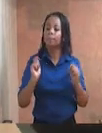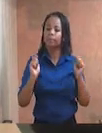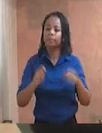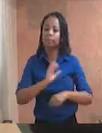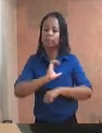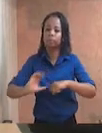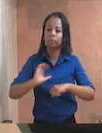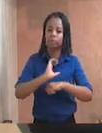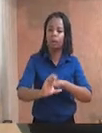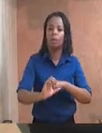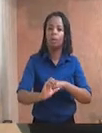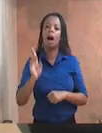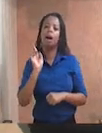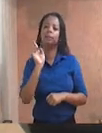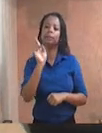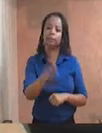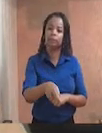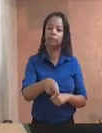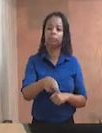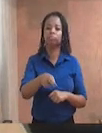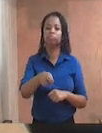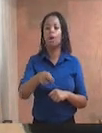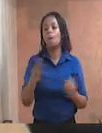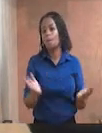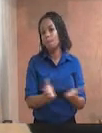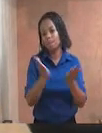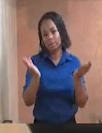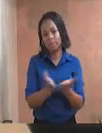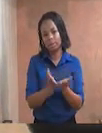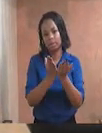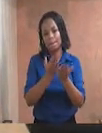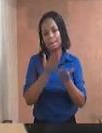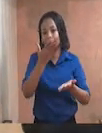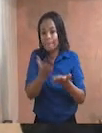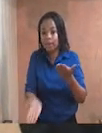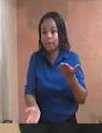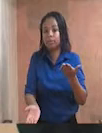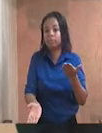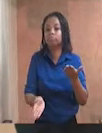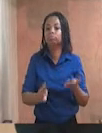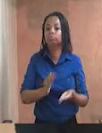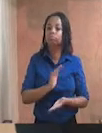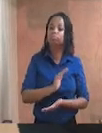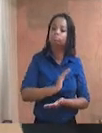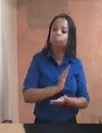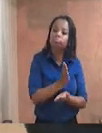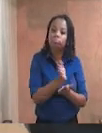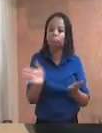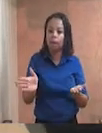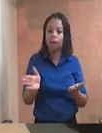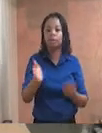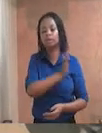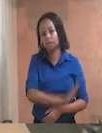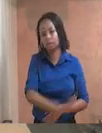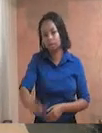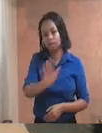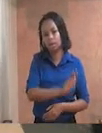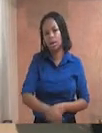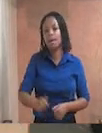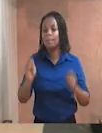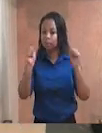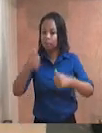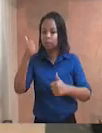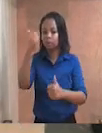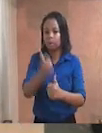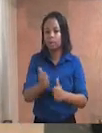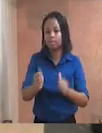suficiente para a perda ou suspensão. Poder familiar. Expressão substituída pela lei